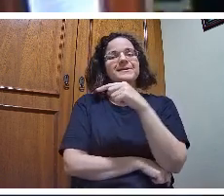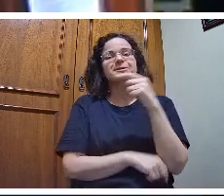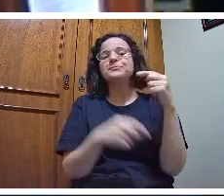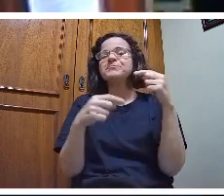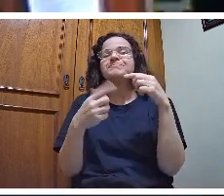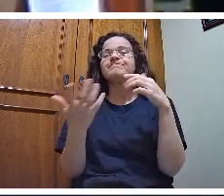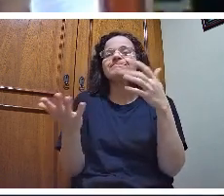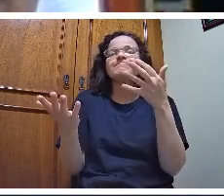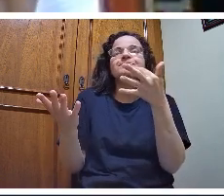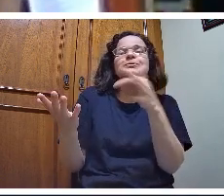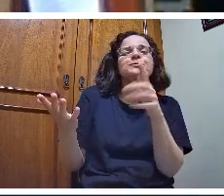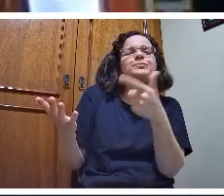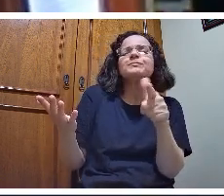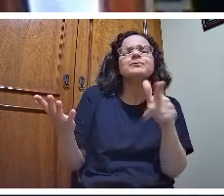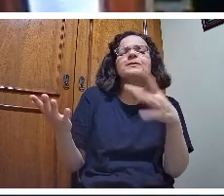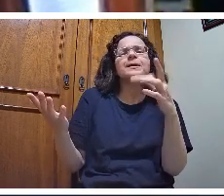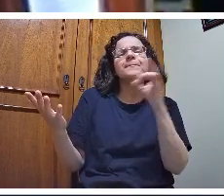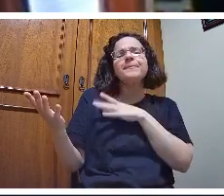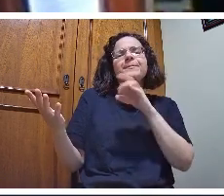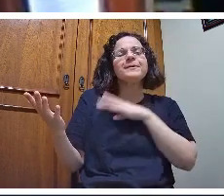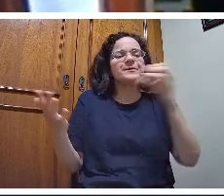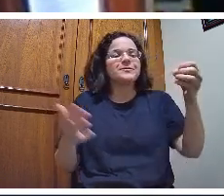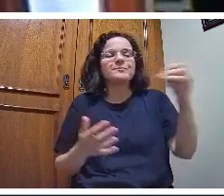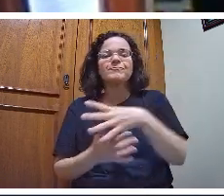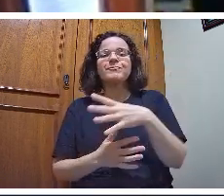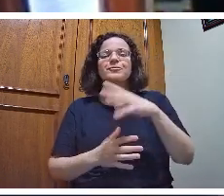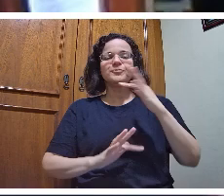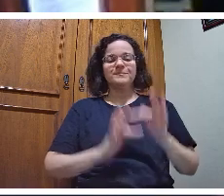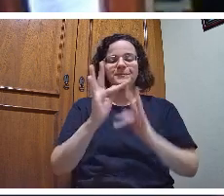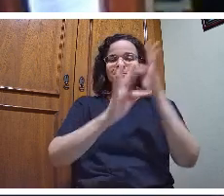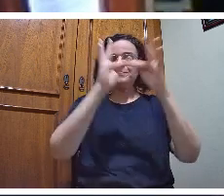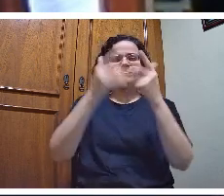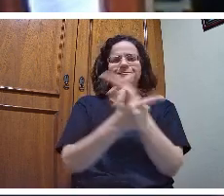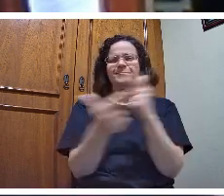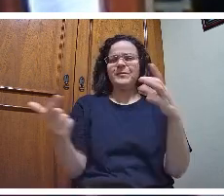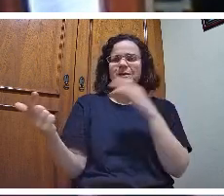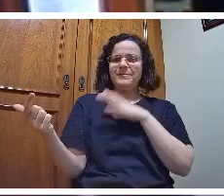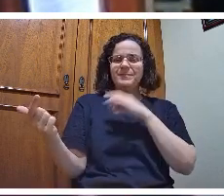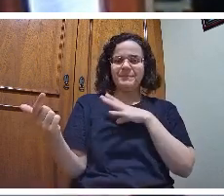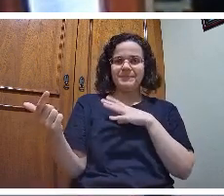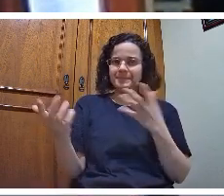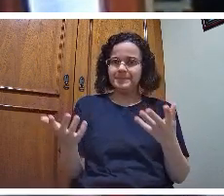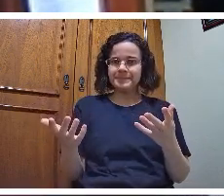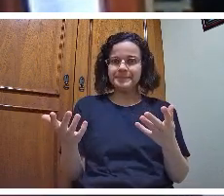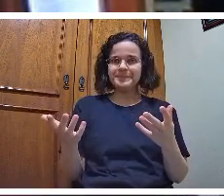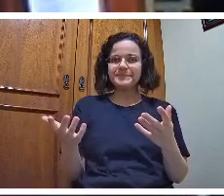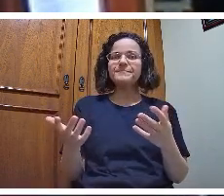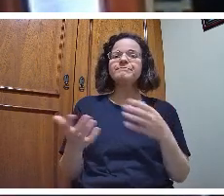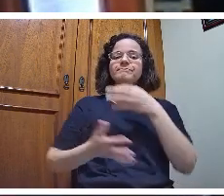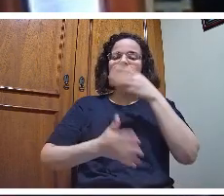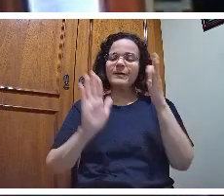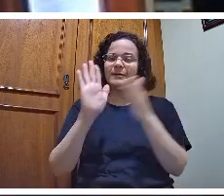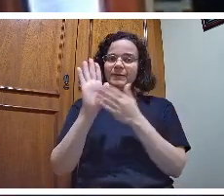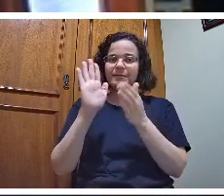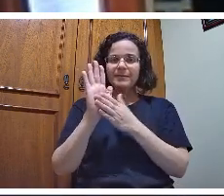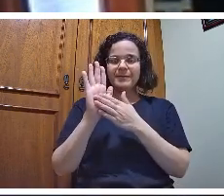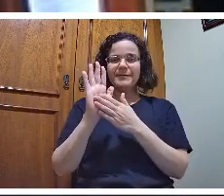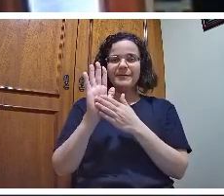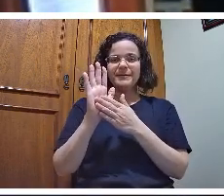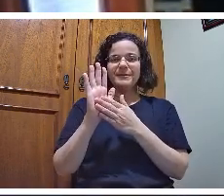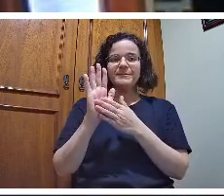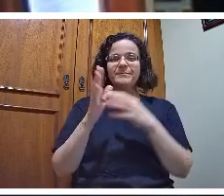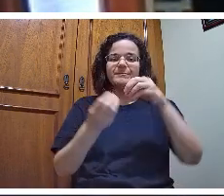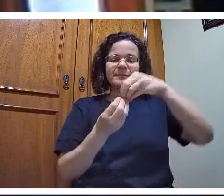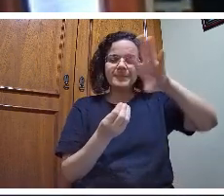tecnologia, das propostas das mídias sociais que estão colocadas ali. Eles